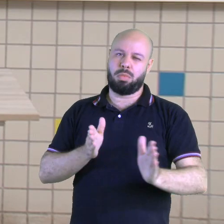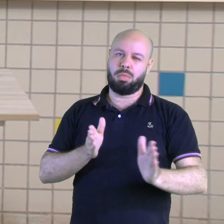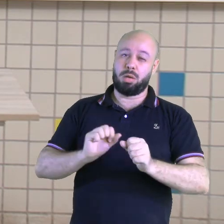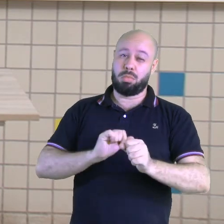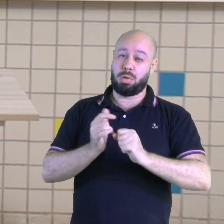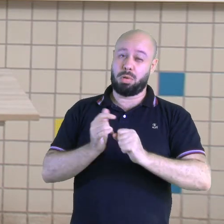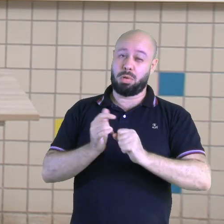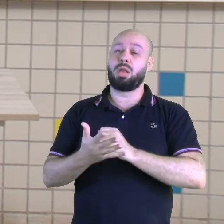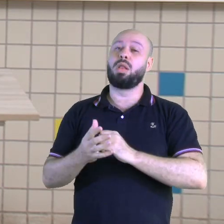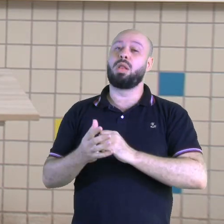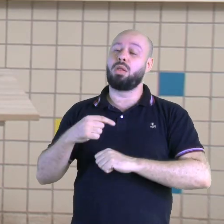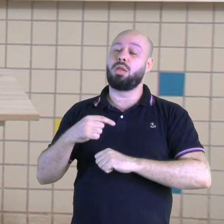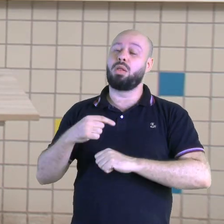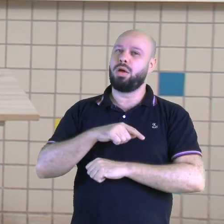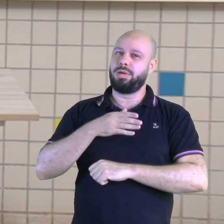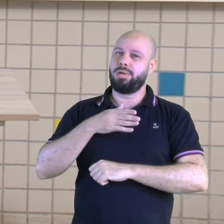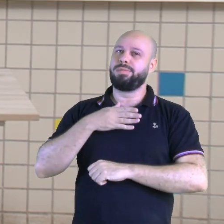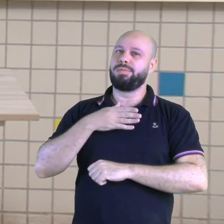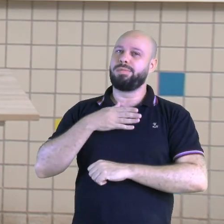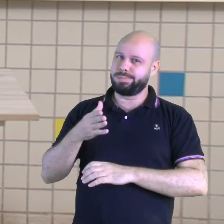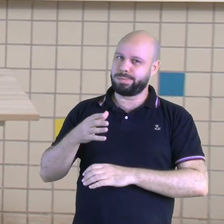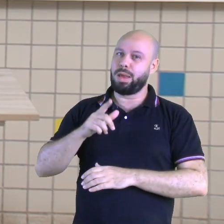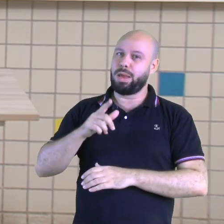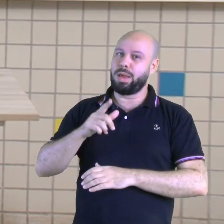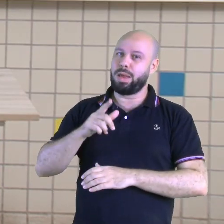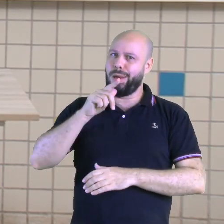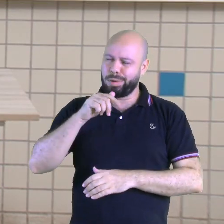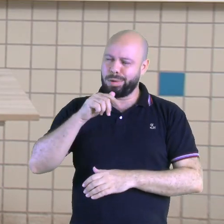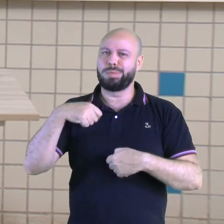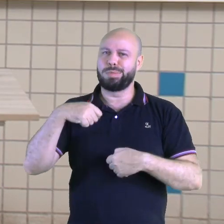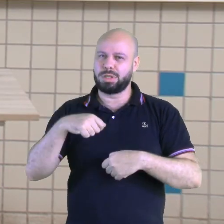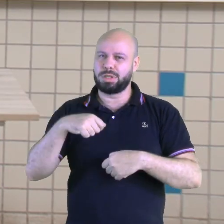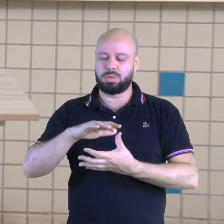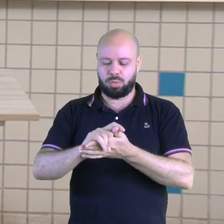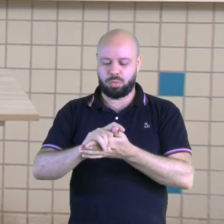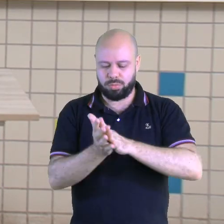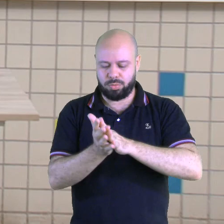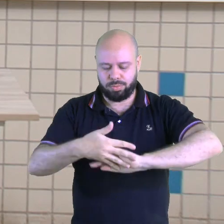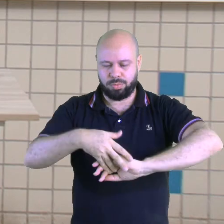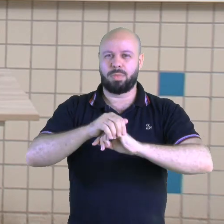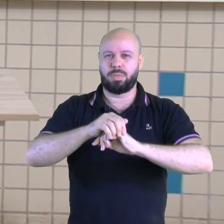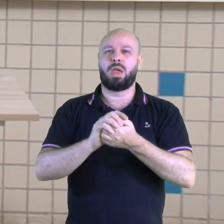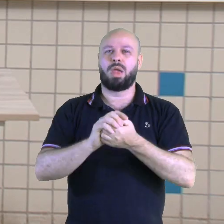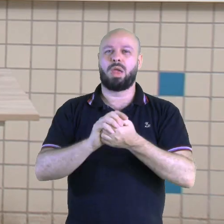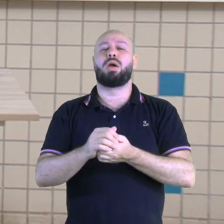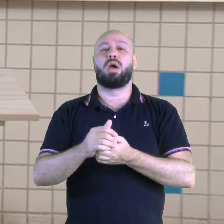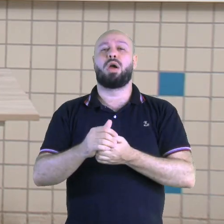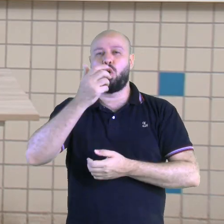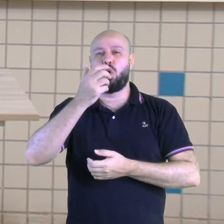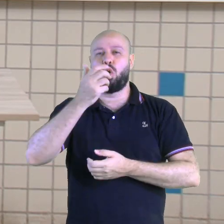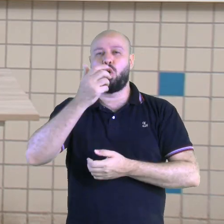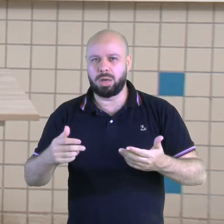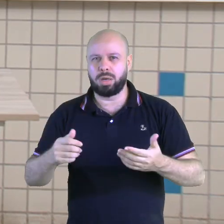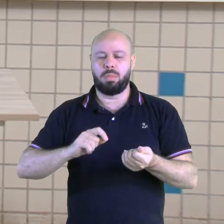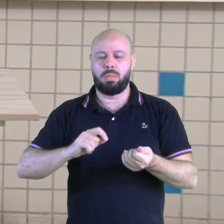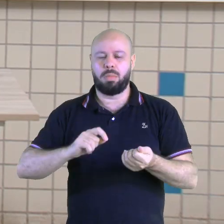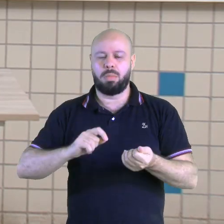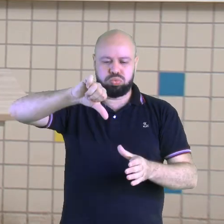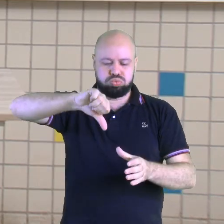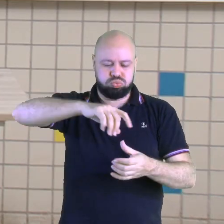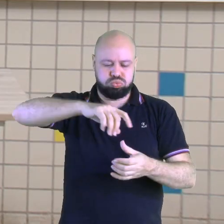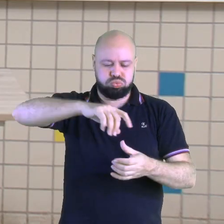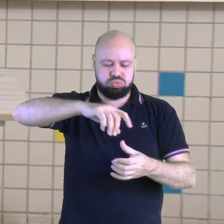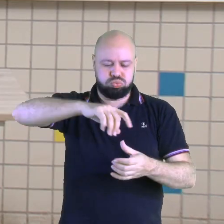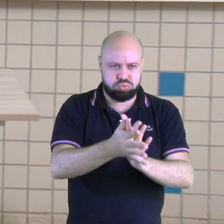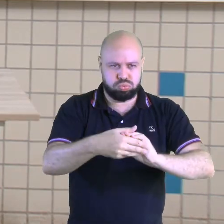Aí que a gente está usando bastante água, que você tem que lavar a mão toda hora, os alimentos têm que ser muito bem lavados. Por exemplo,